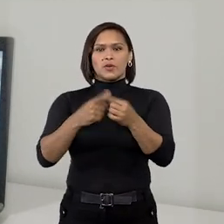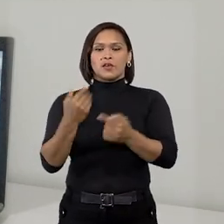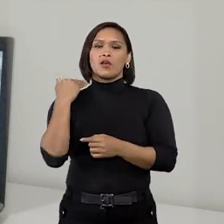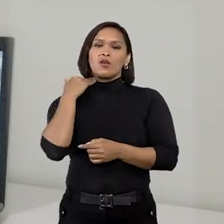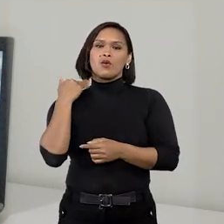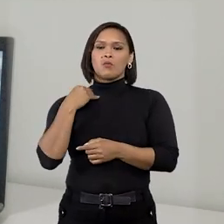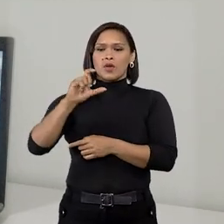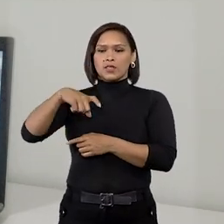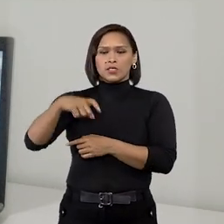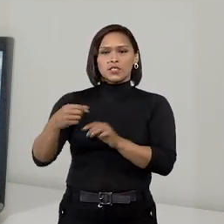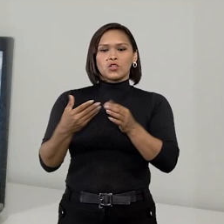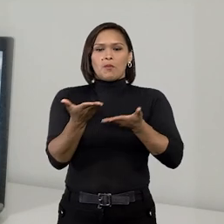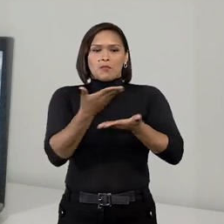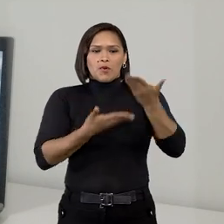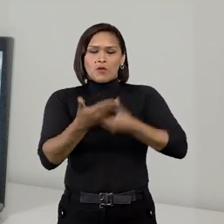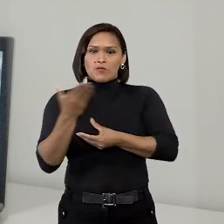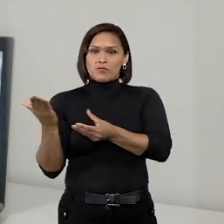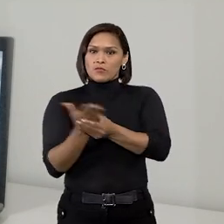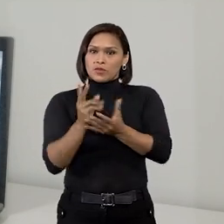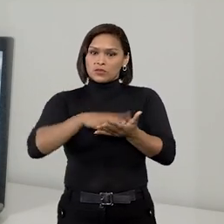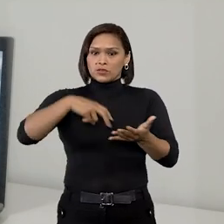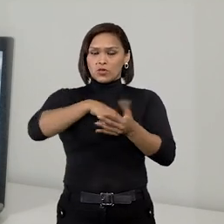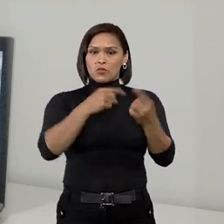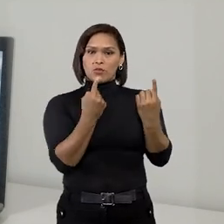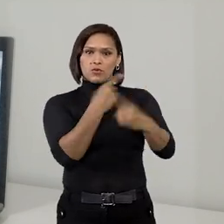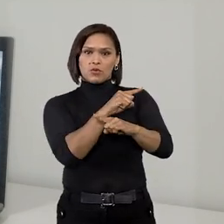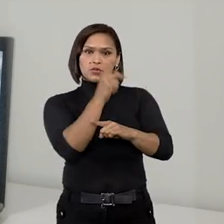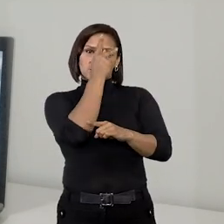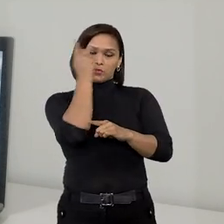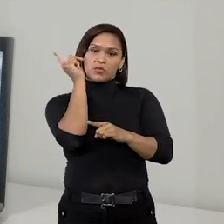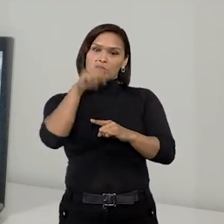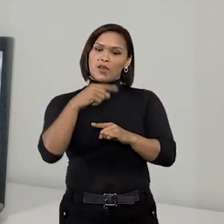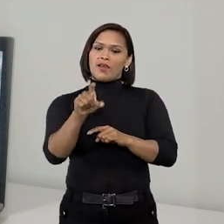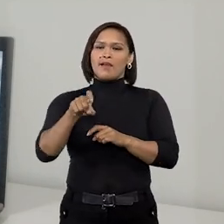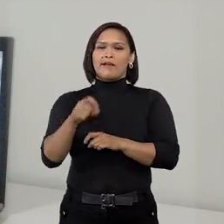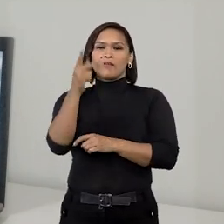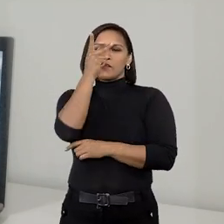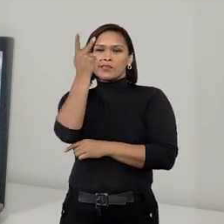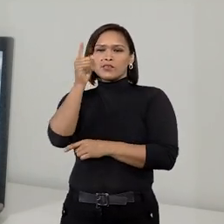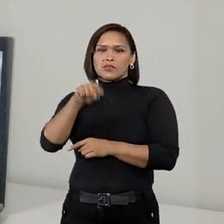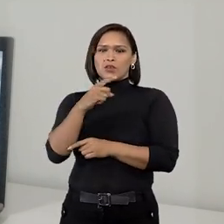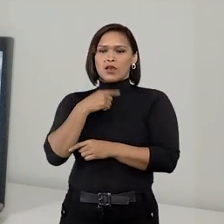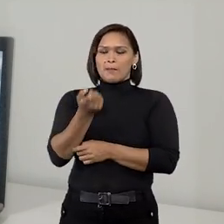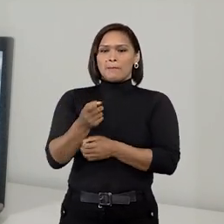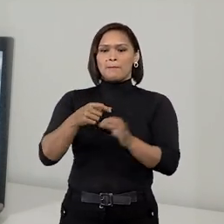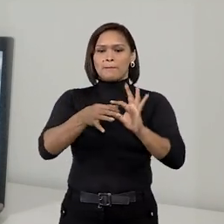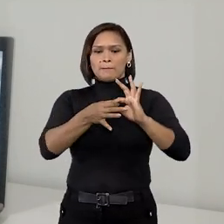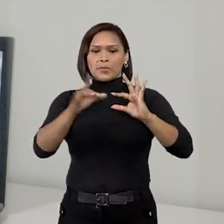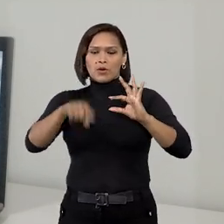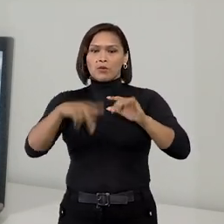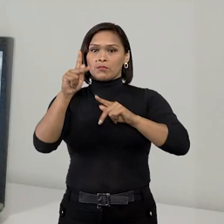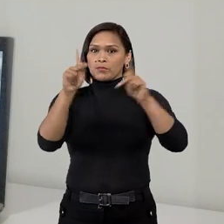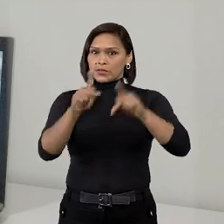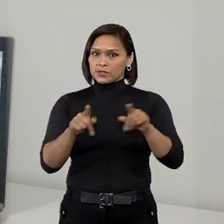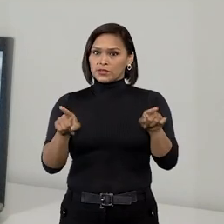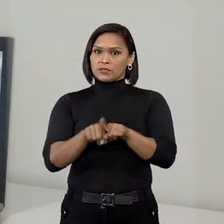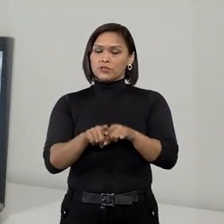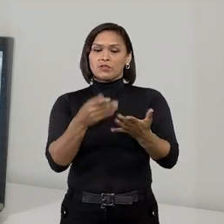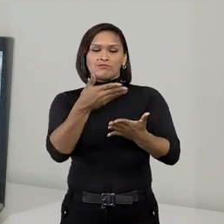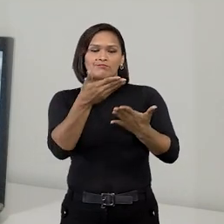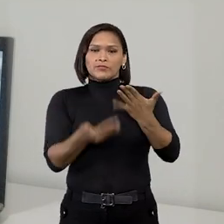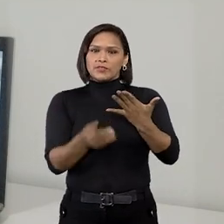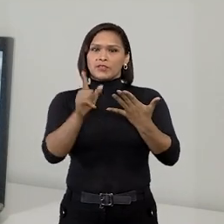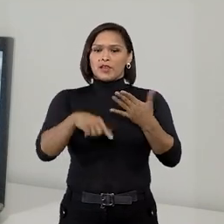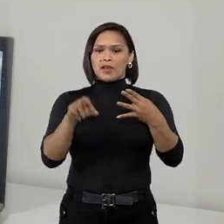o banco credor moveu a ação de execução contra eles. A ins-sócia requereu sua exclusão do polo passivo, o que foi